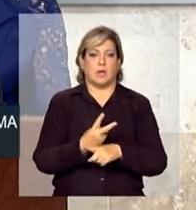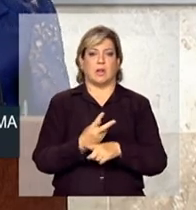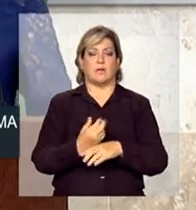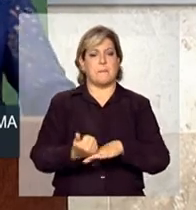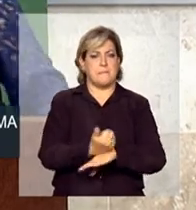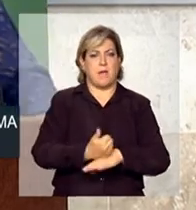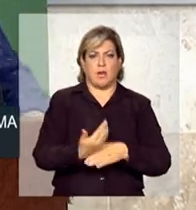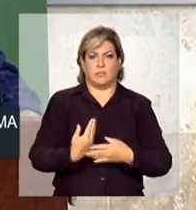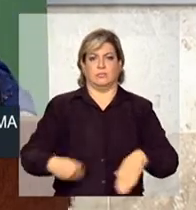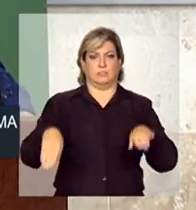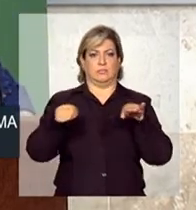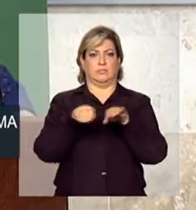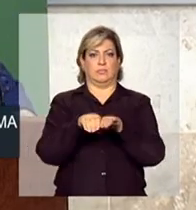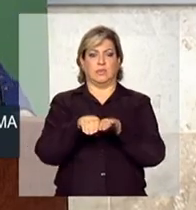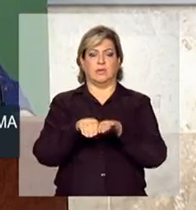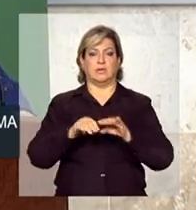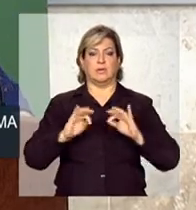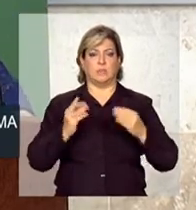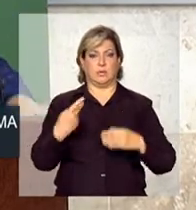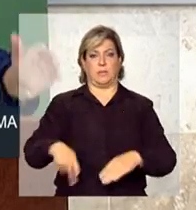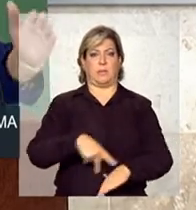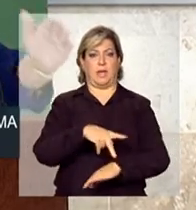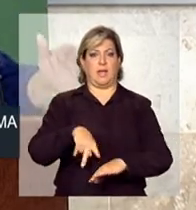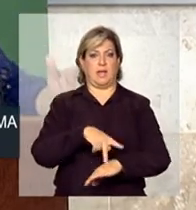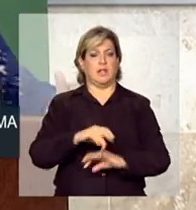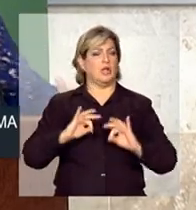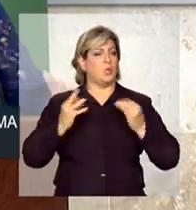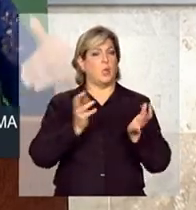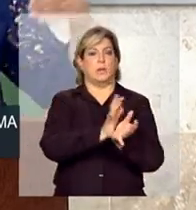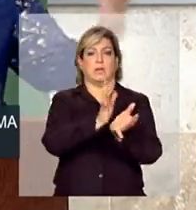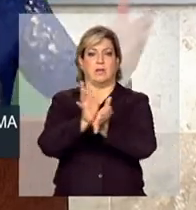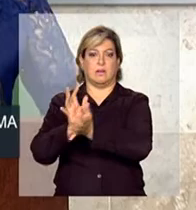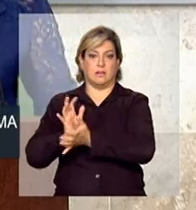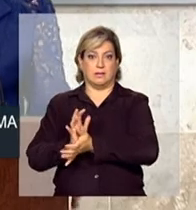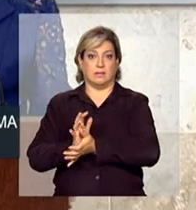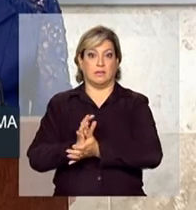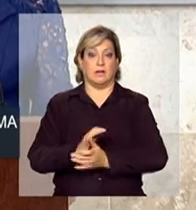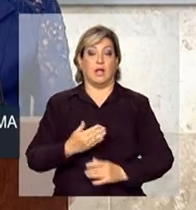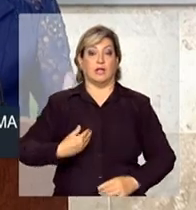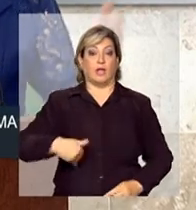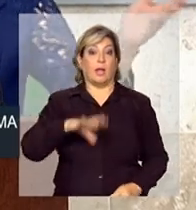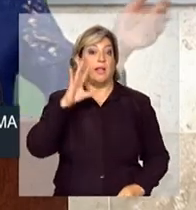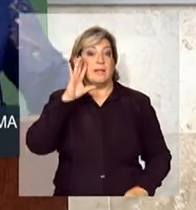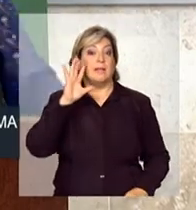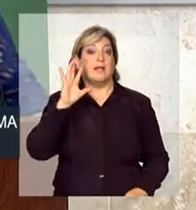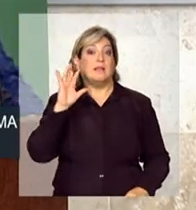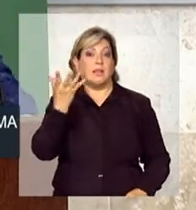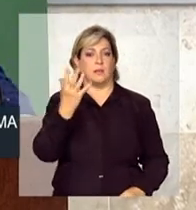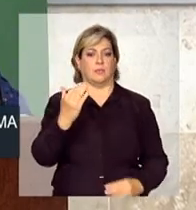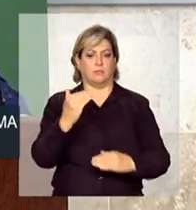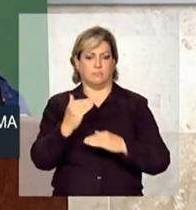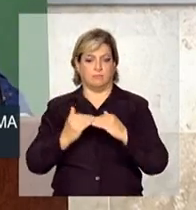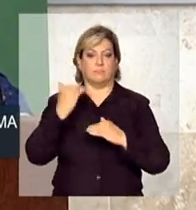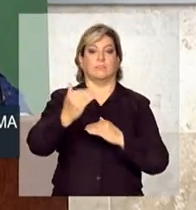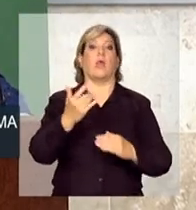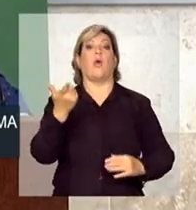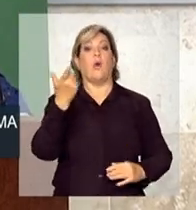país, em todos os gargalos, que nós tentamos superar e conseguimos.